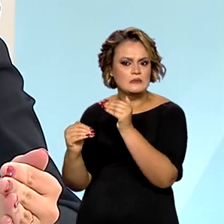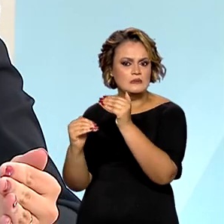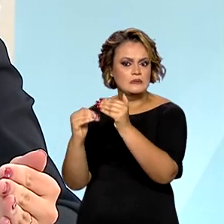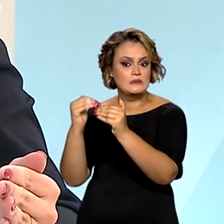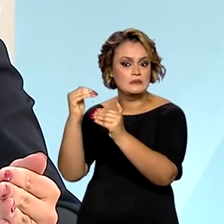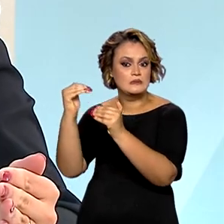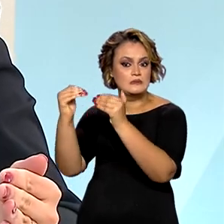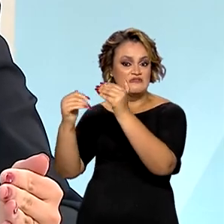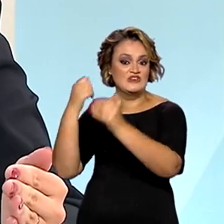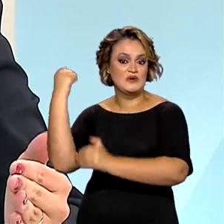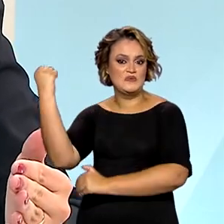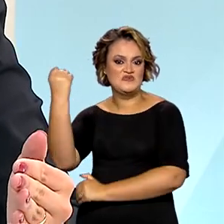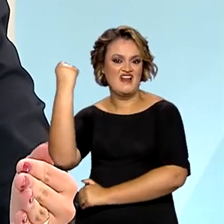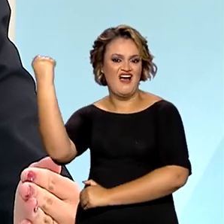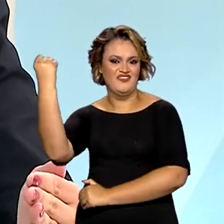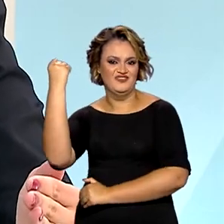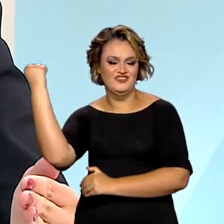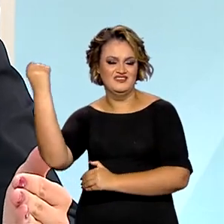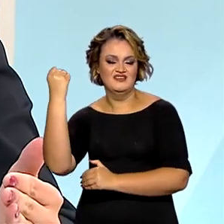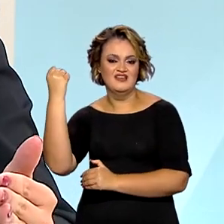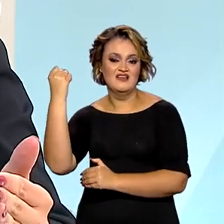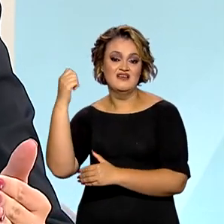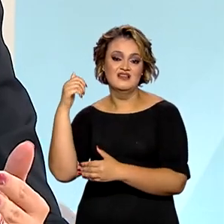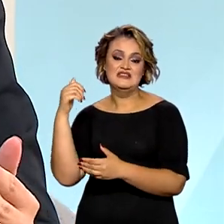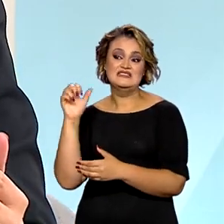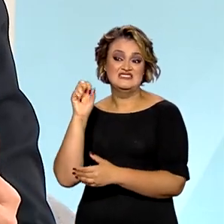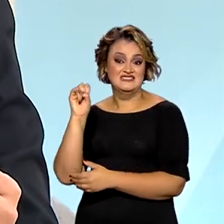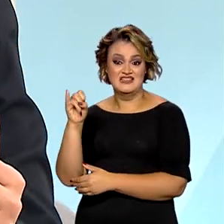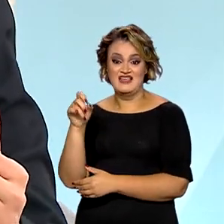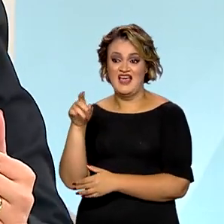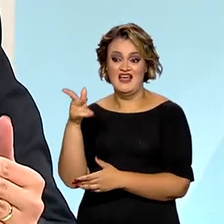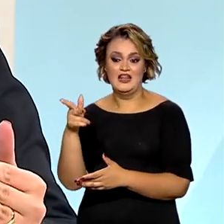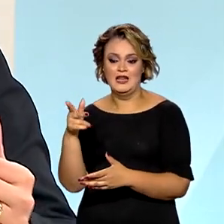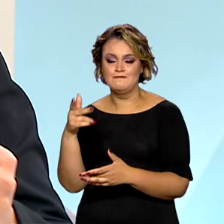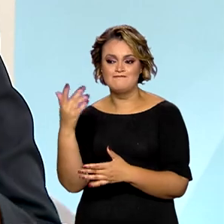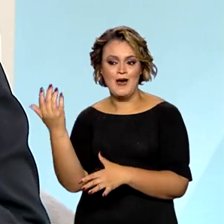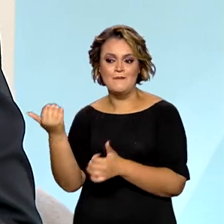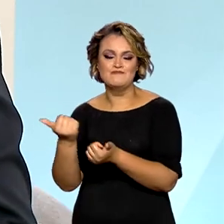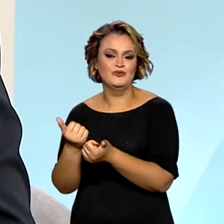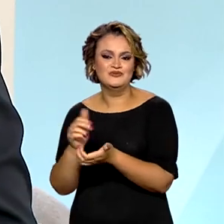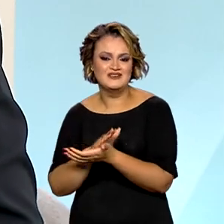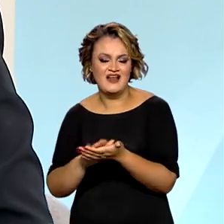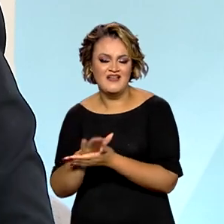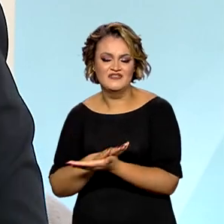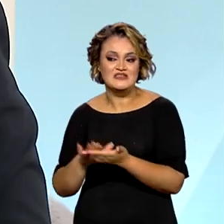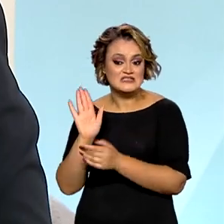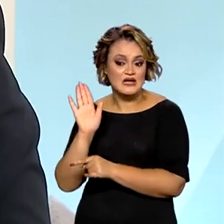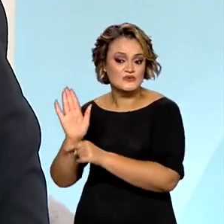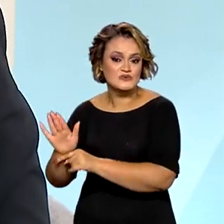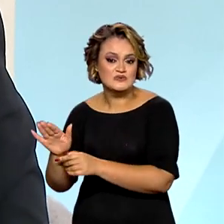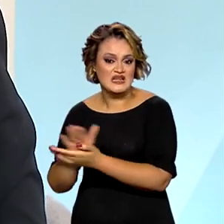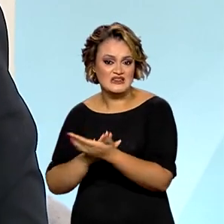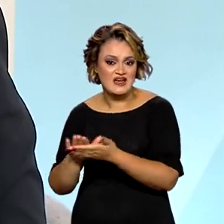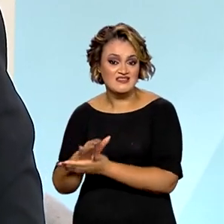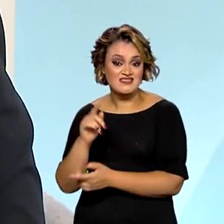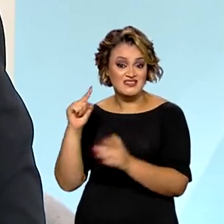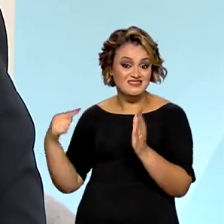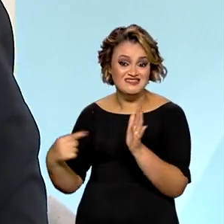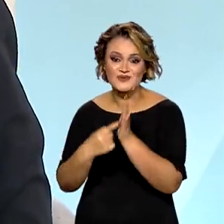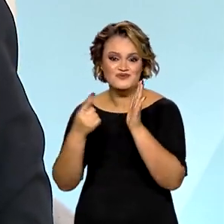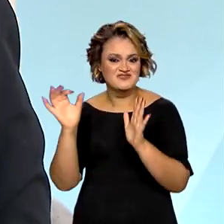gradativamente, até que, infelizmente, se ela não consegue ter um suporte, ter um auxílio, notificar,